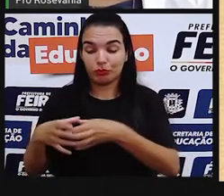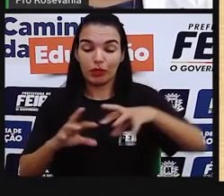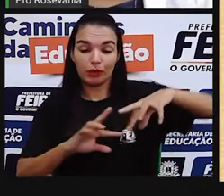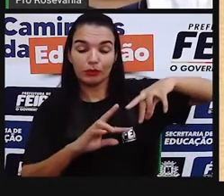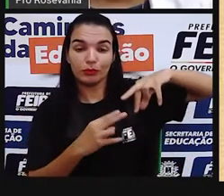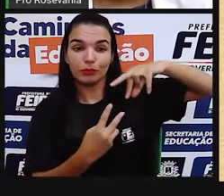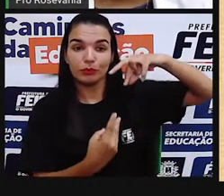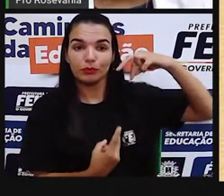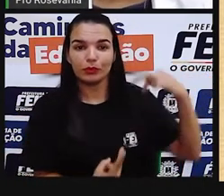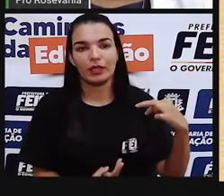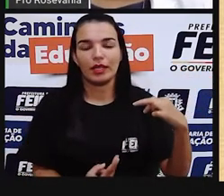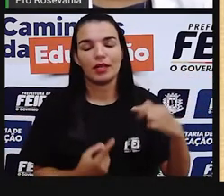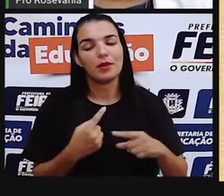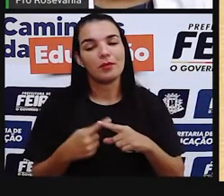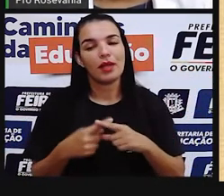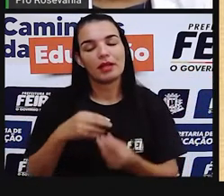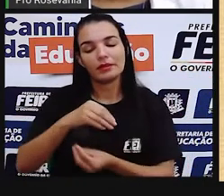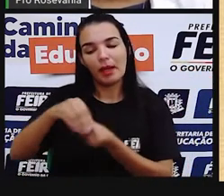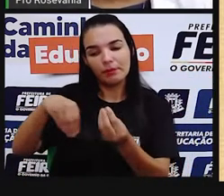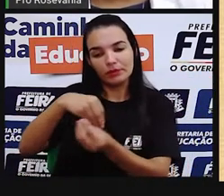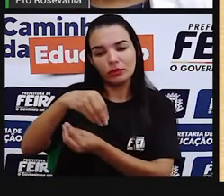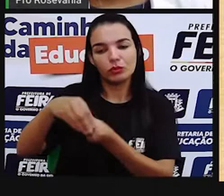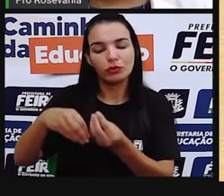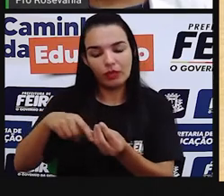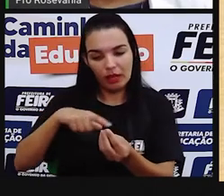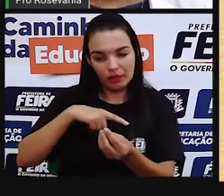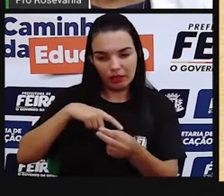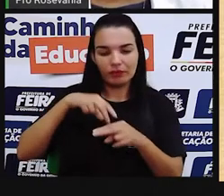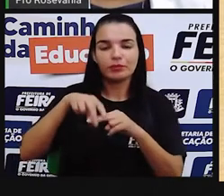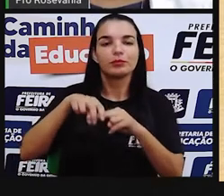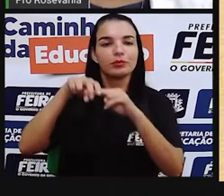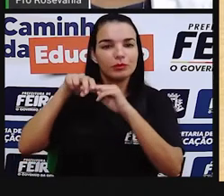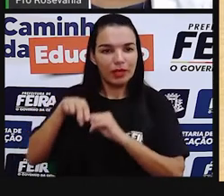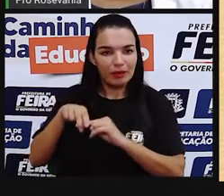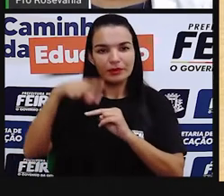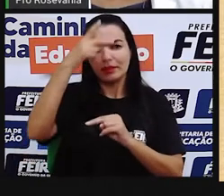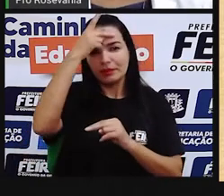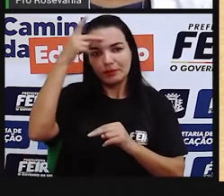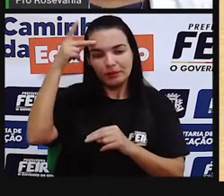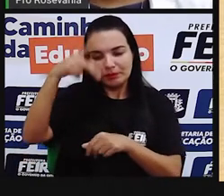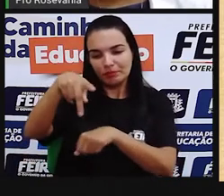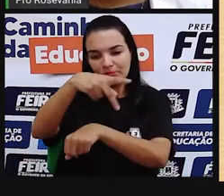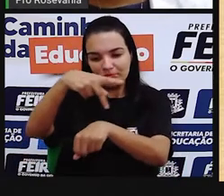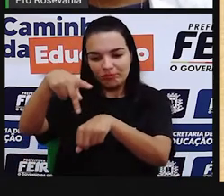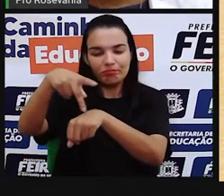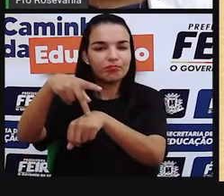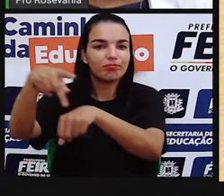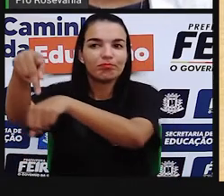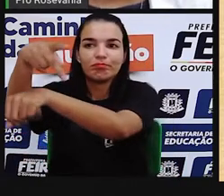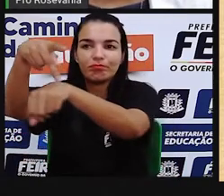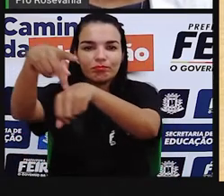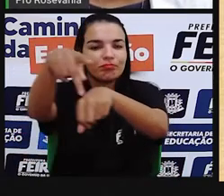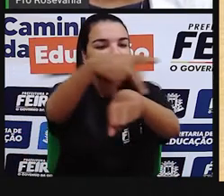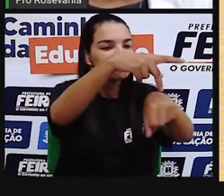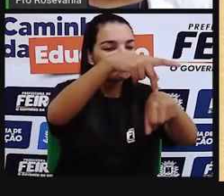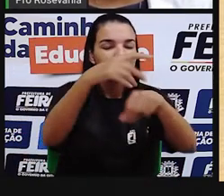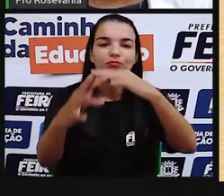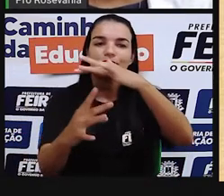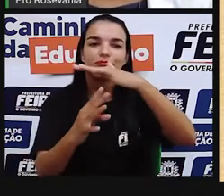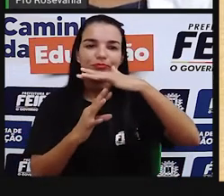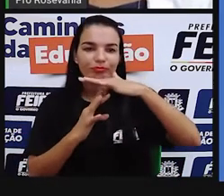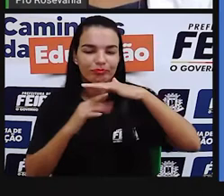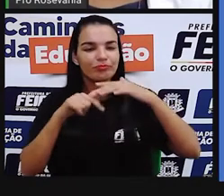pelo fato da mistura, que nós tivemos na região principal. O povo que compõe a formação histórica do mercado